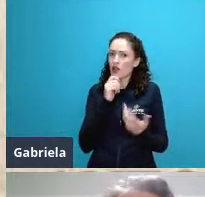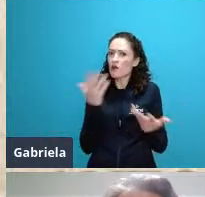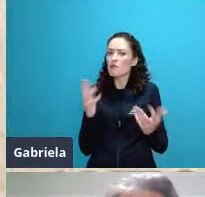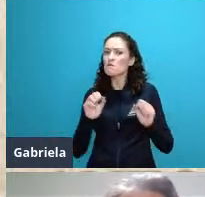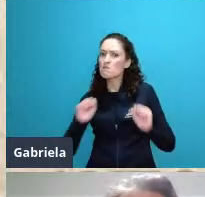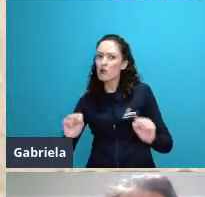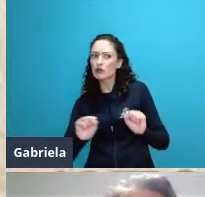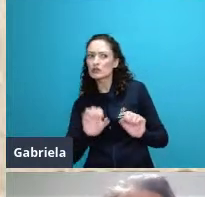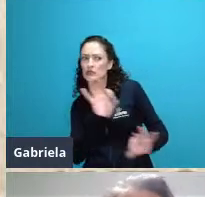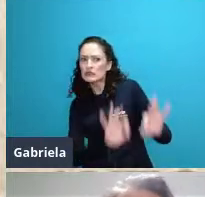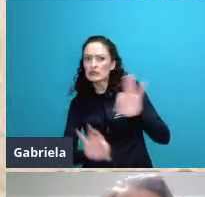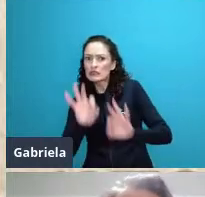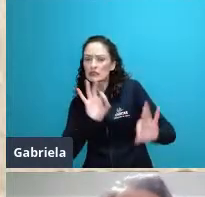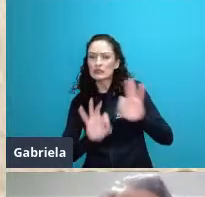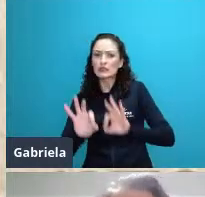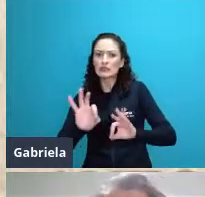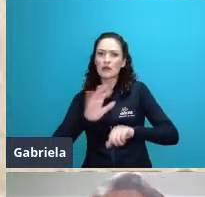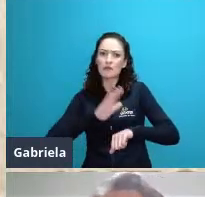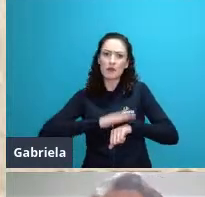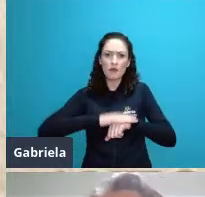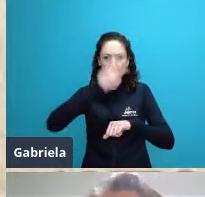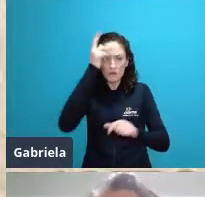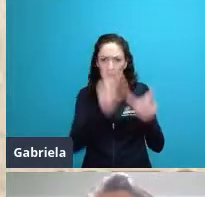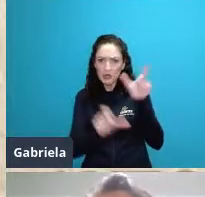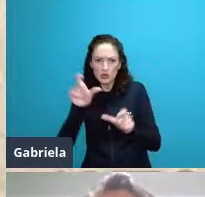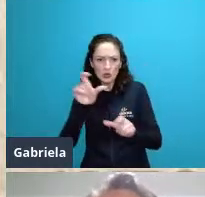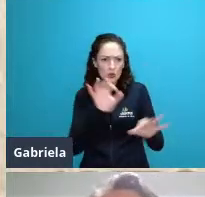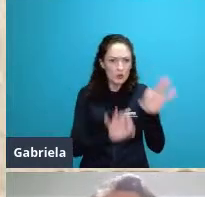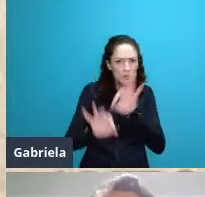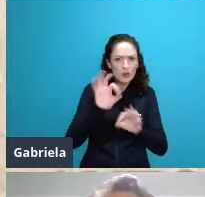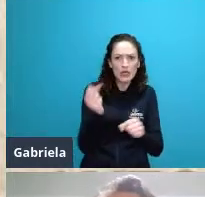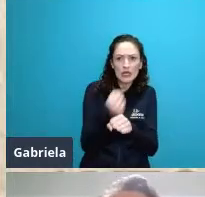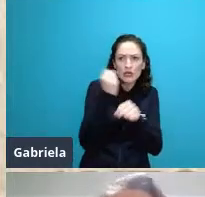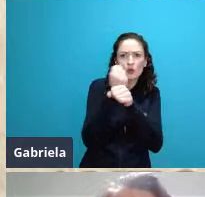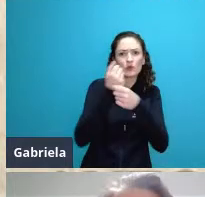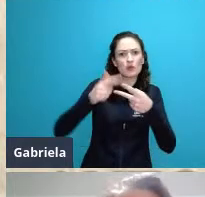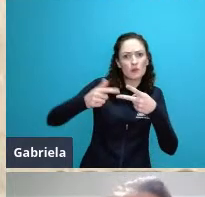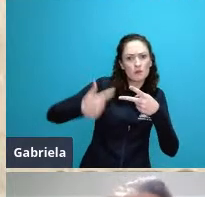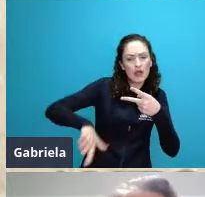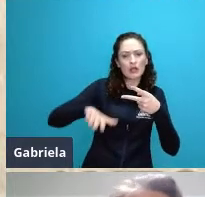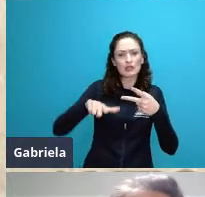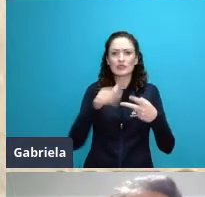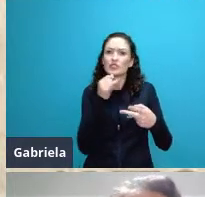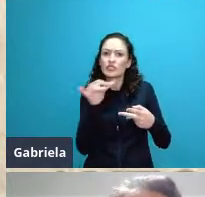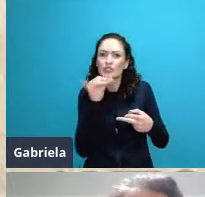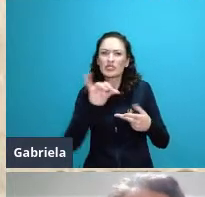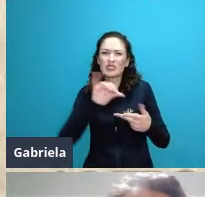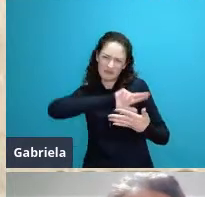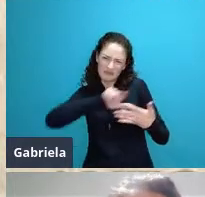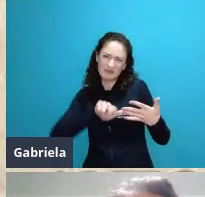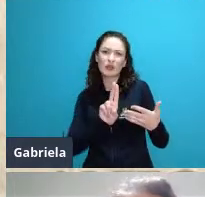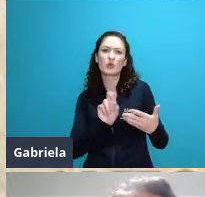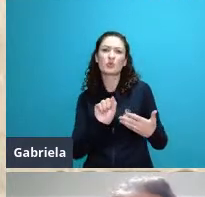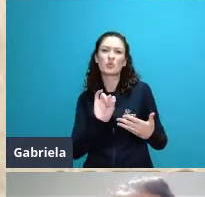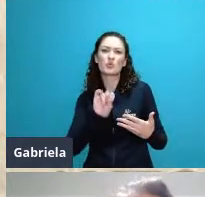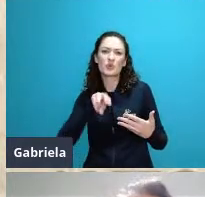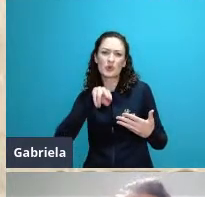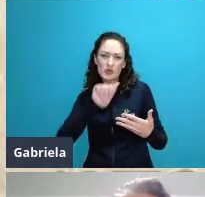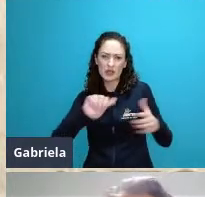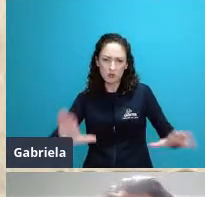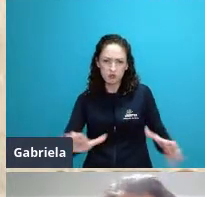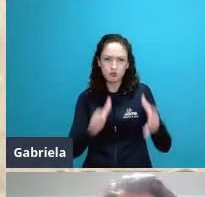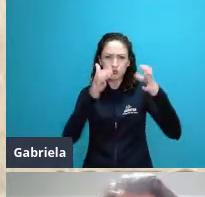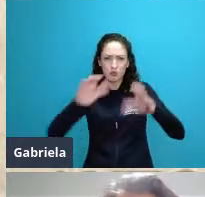antrópicas em termos de usina por exemplo nesse caso estavam influenciando as dinâmicas ambientais daquela região